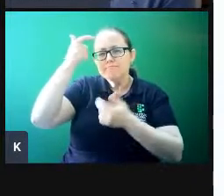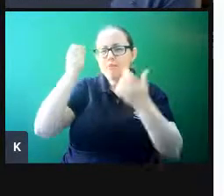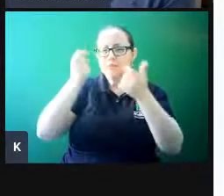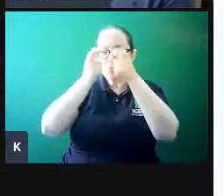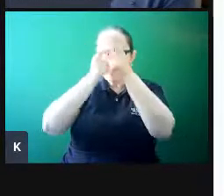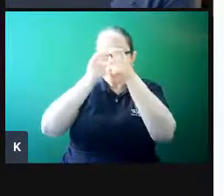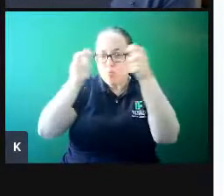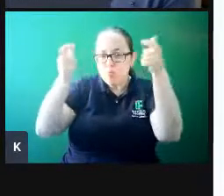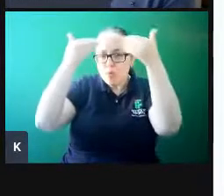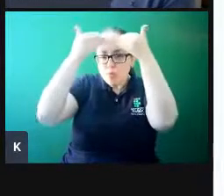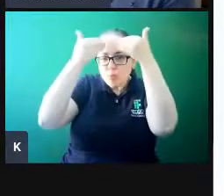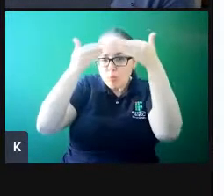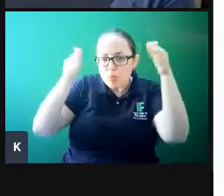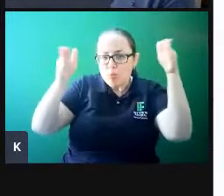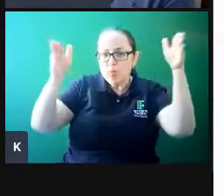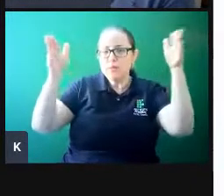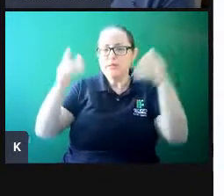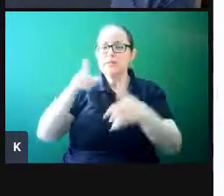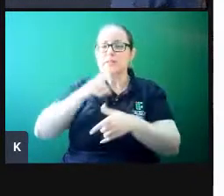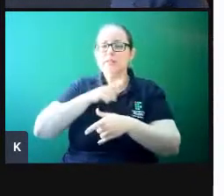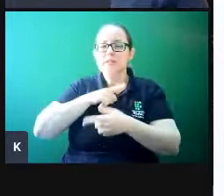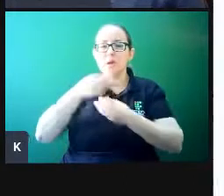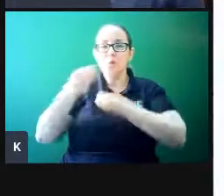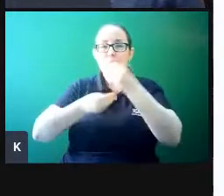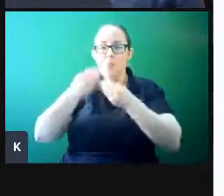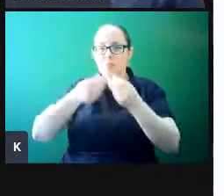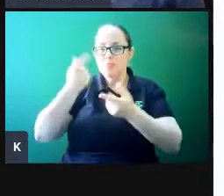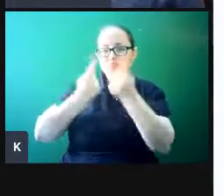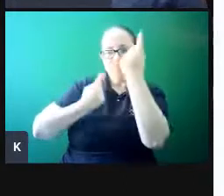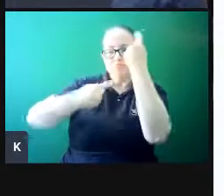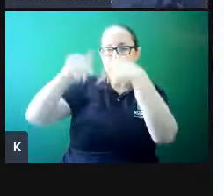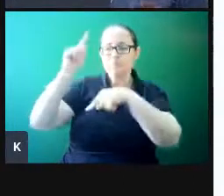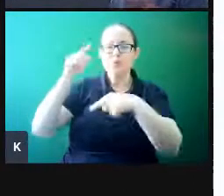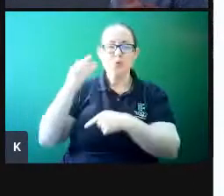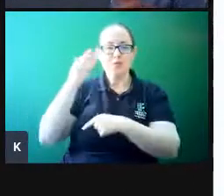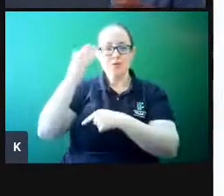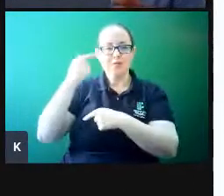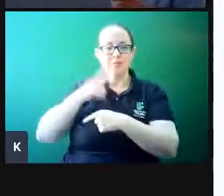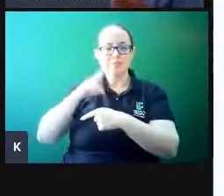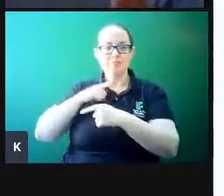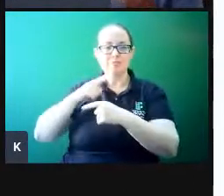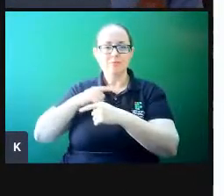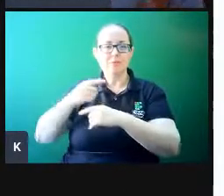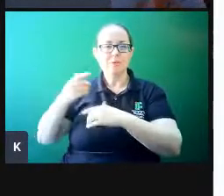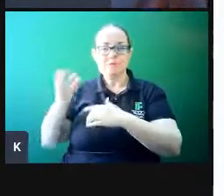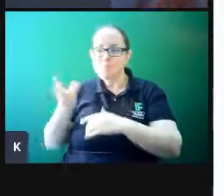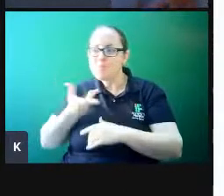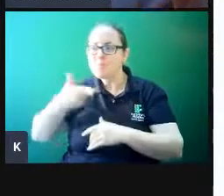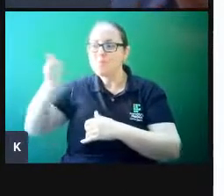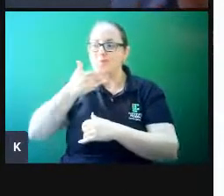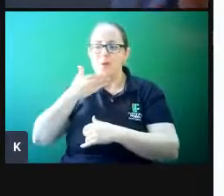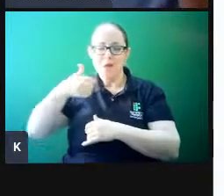pessoas atingem níveis ainda mais altos de sucesso e isso lhes dá o maior senso de liberdade.